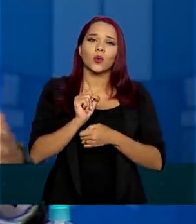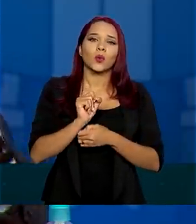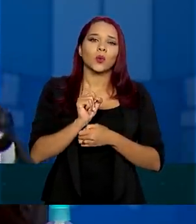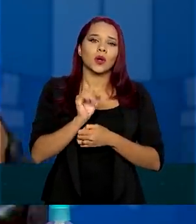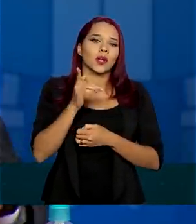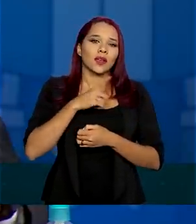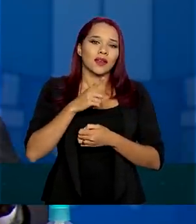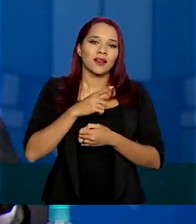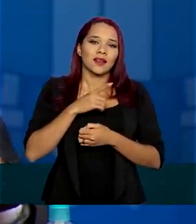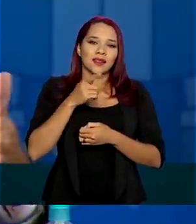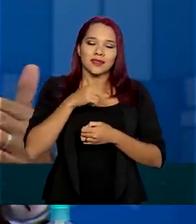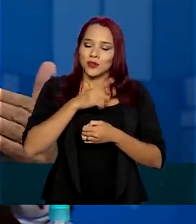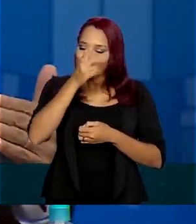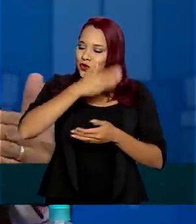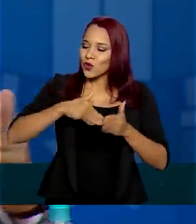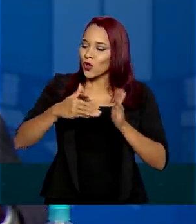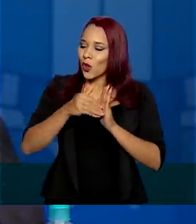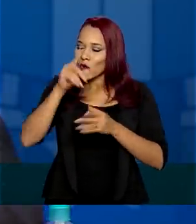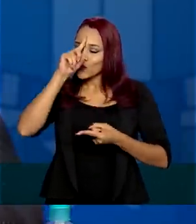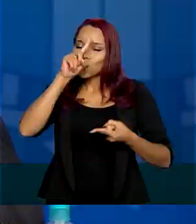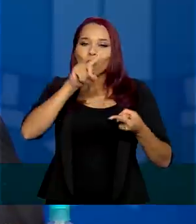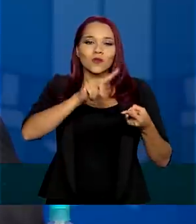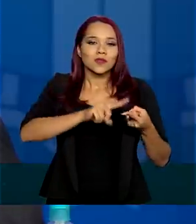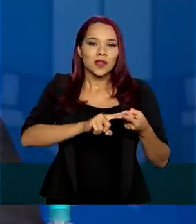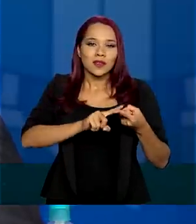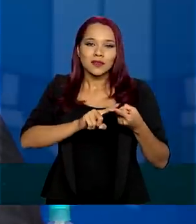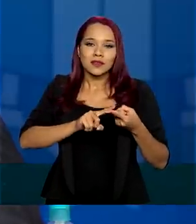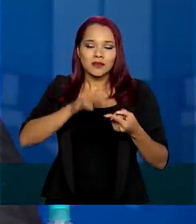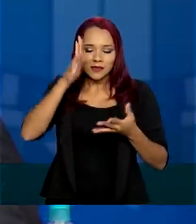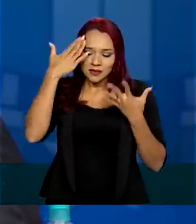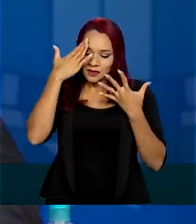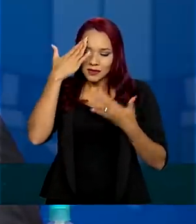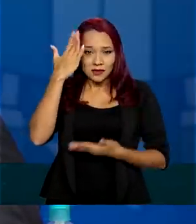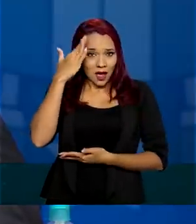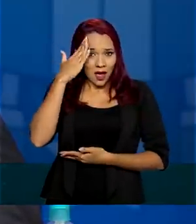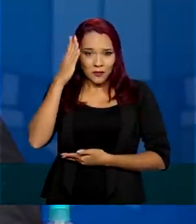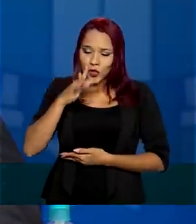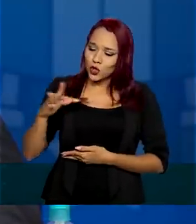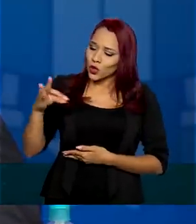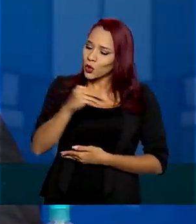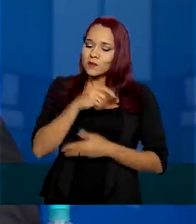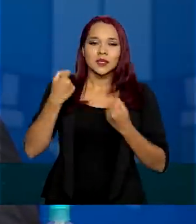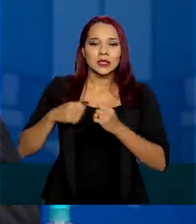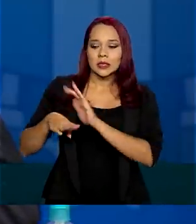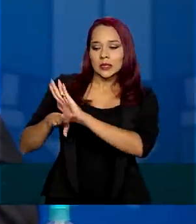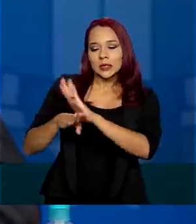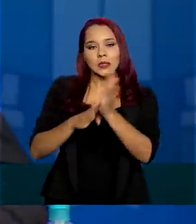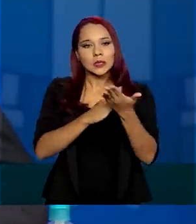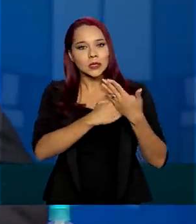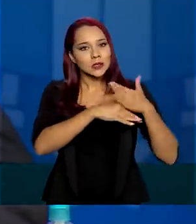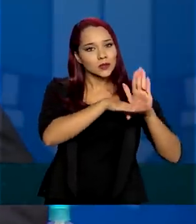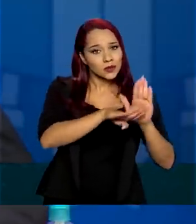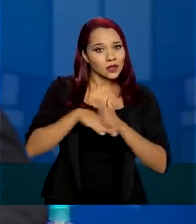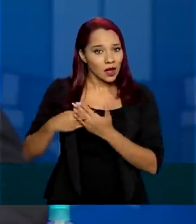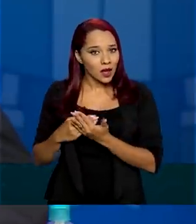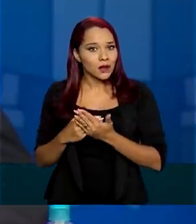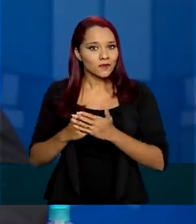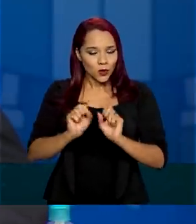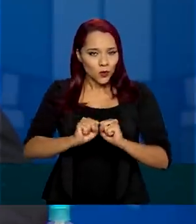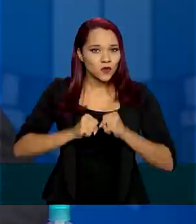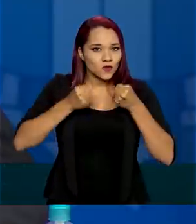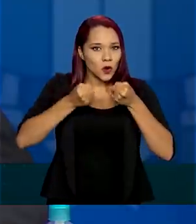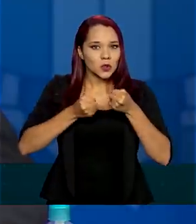e de um consenso de nós nos ajudarmos mutuamente, sem desperdício de esforços e sem nenhuma